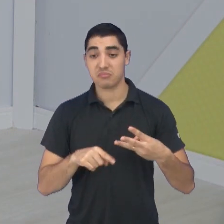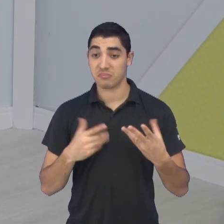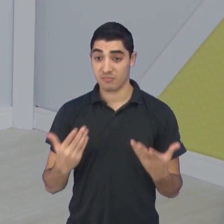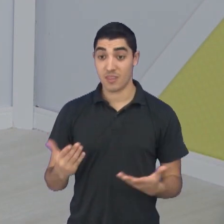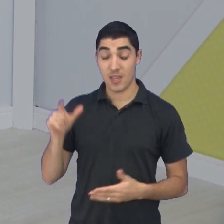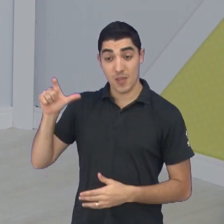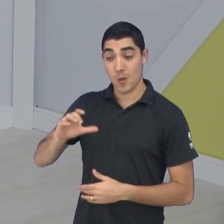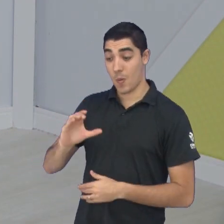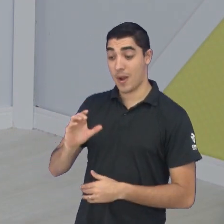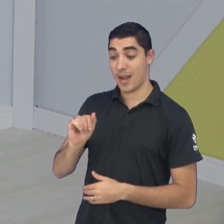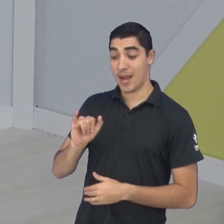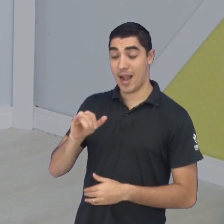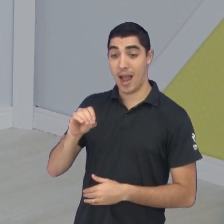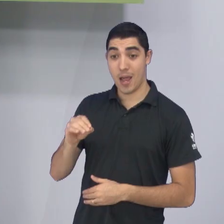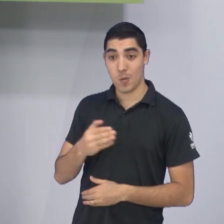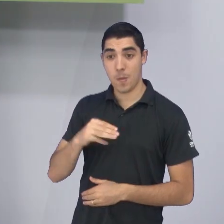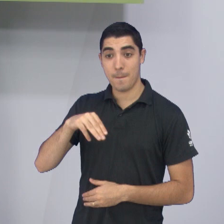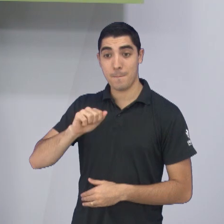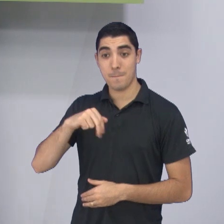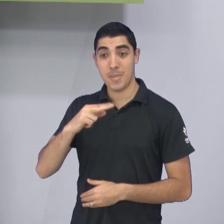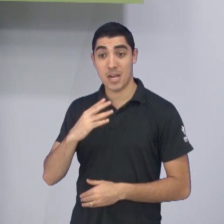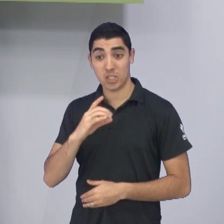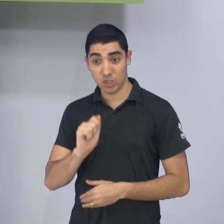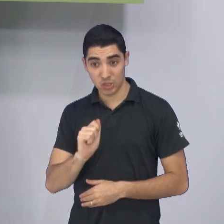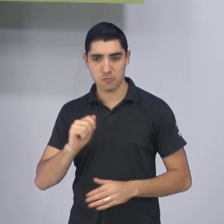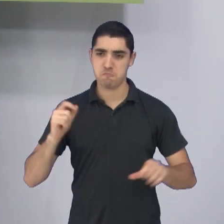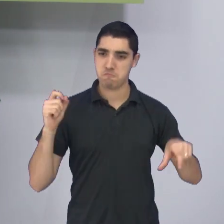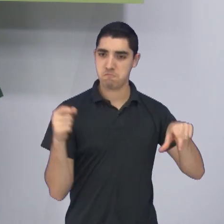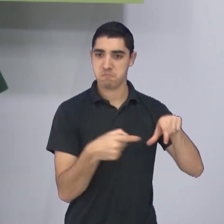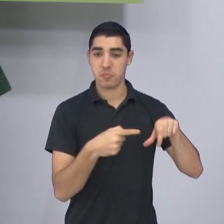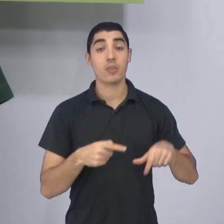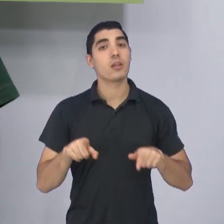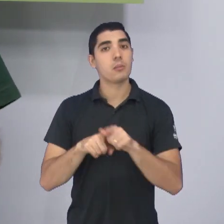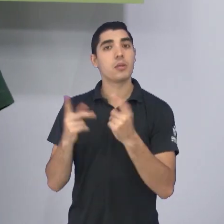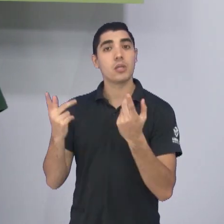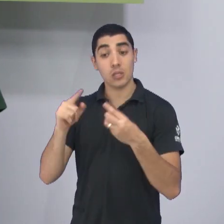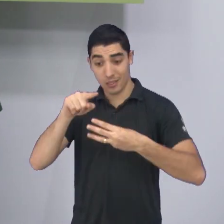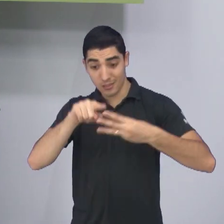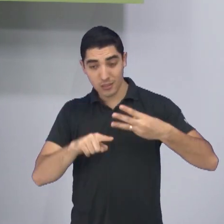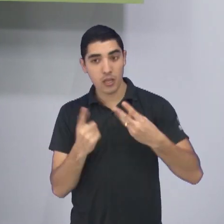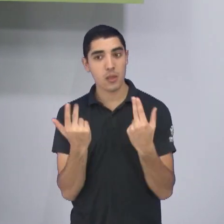Caio Mancha fazendo a diferença. E as três, pelo menos, o placar 2x1, né? Exato.